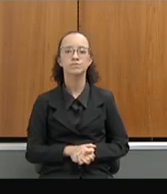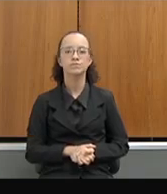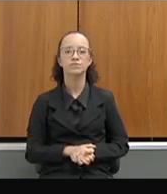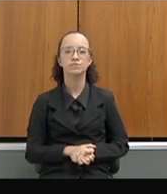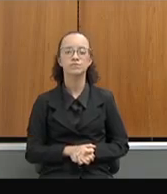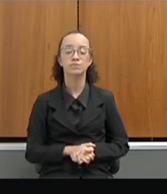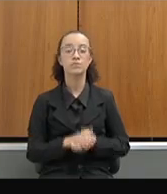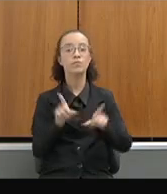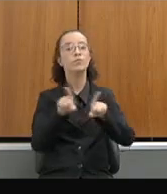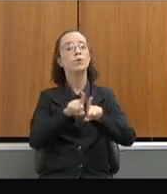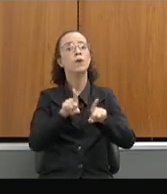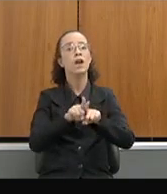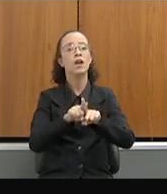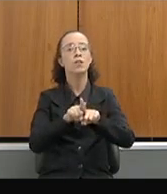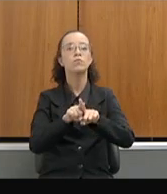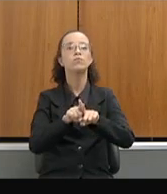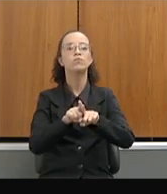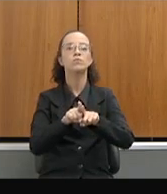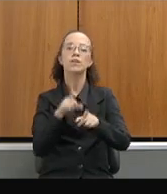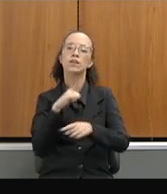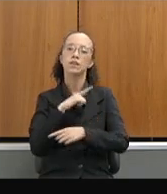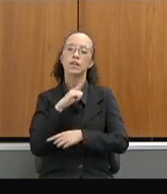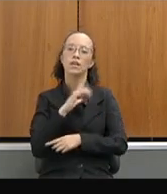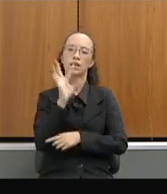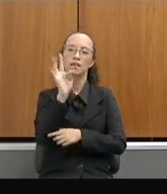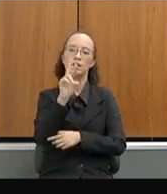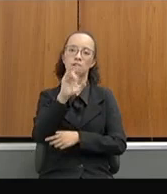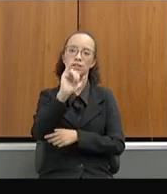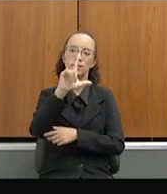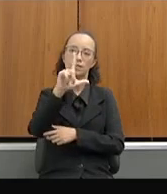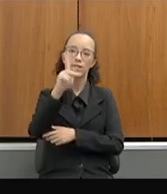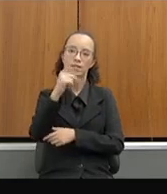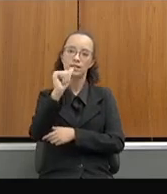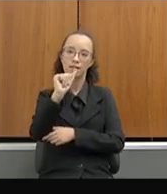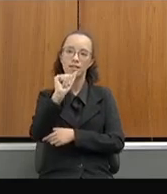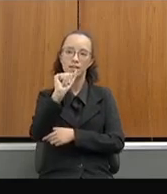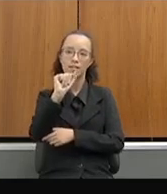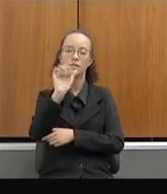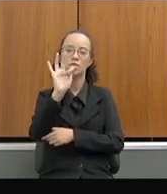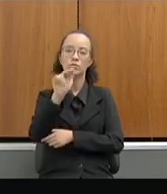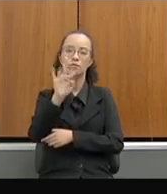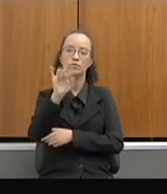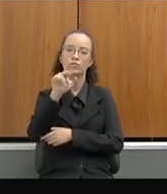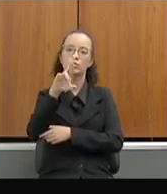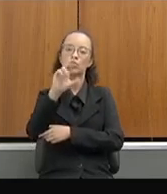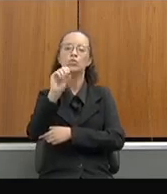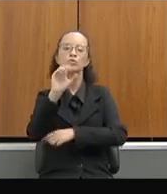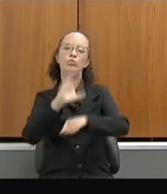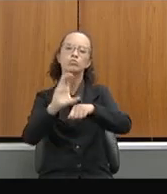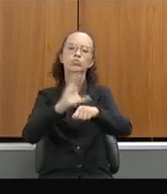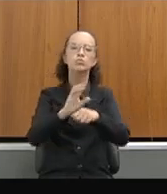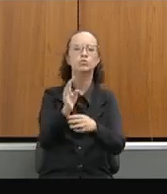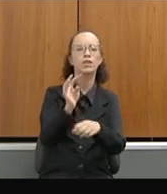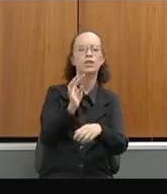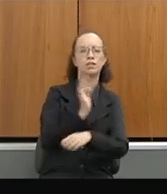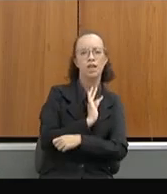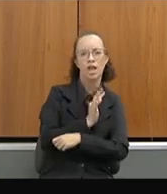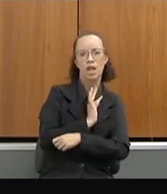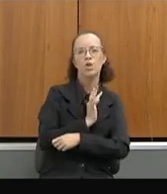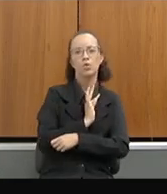Além disso, nós temos aqui o Trilhas de Futuro e os cursos técnicos profissionalizantes que já estamos